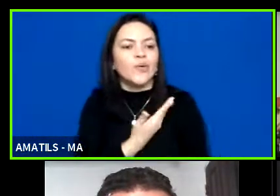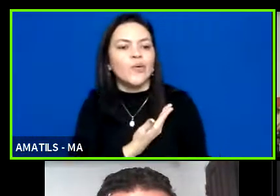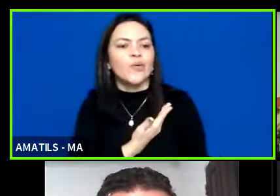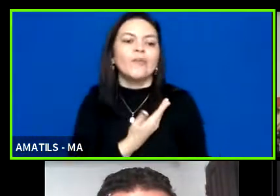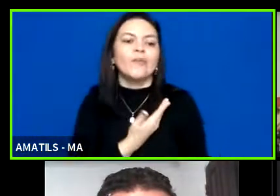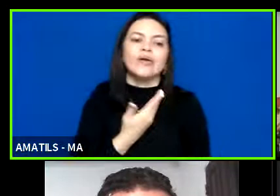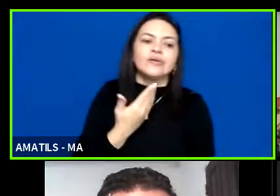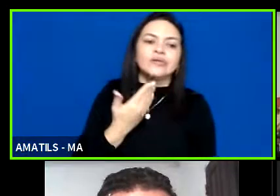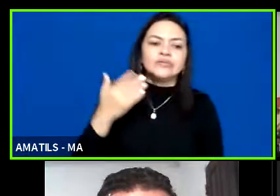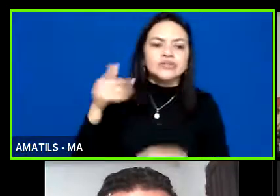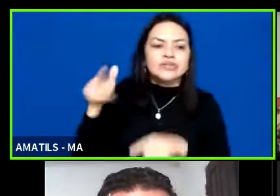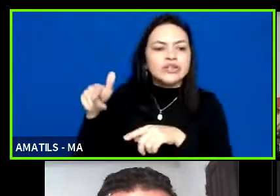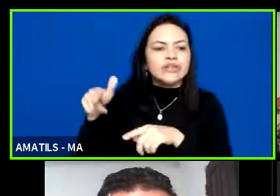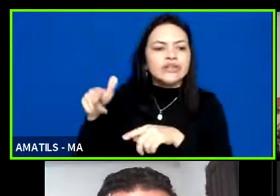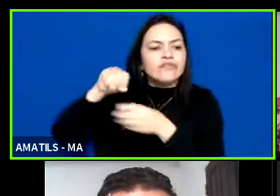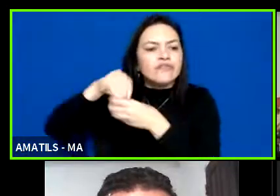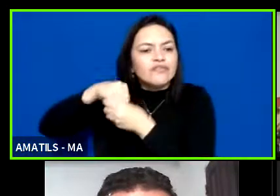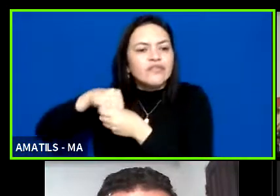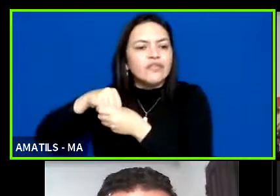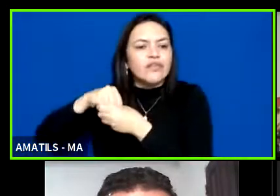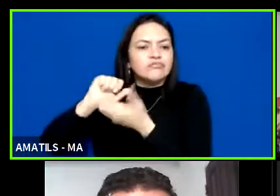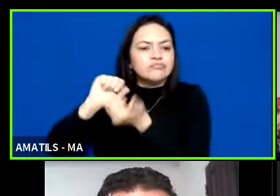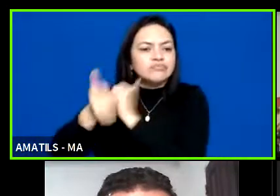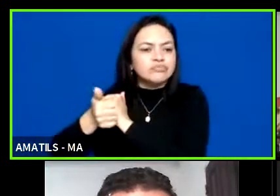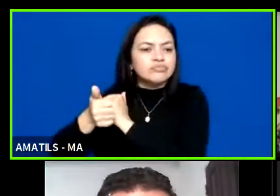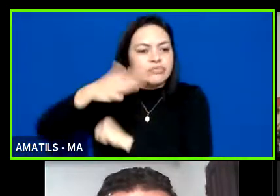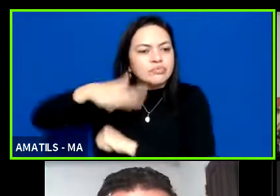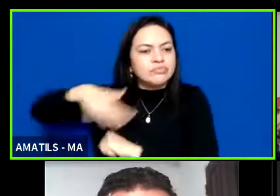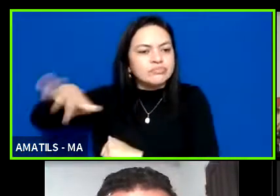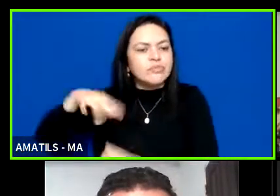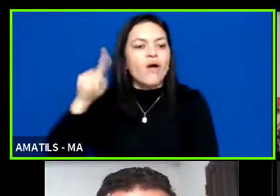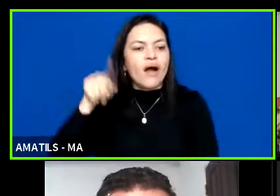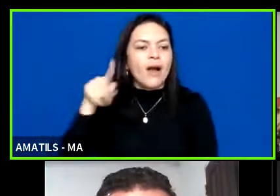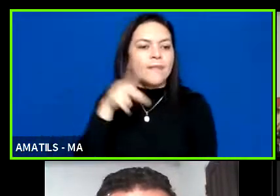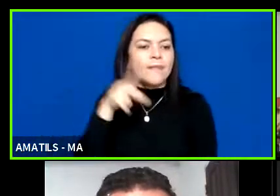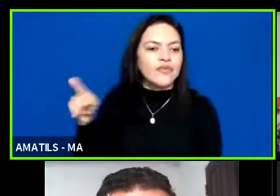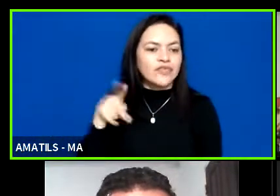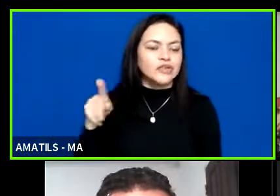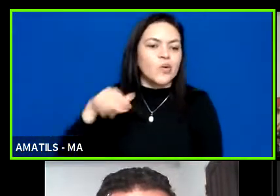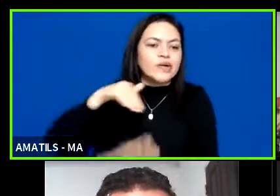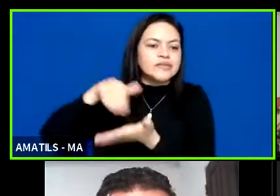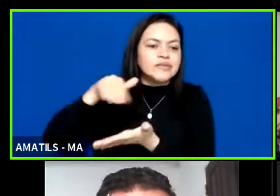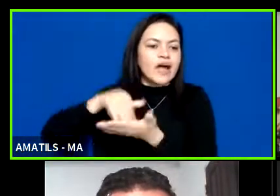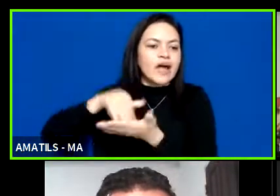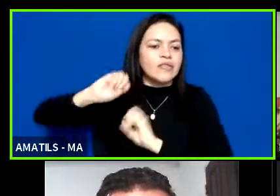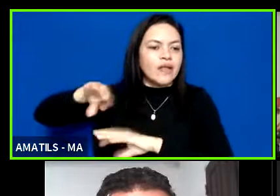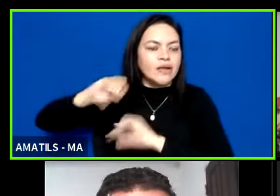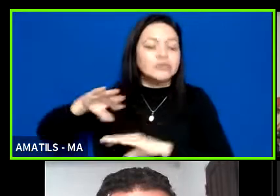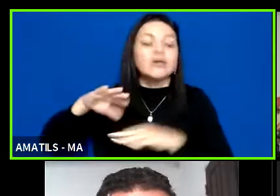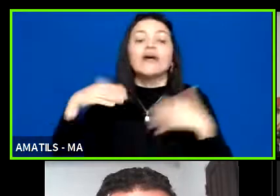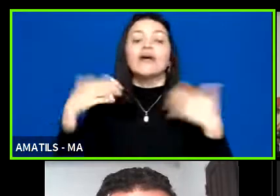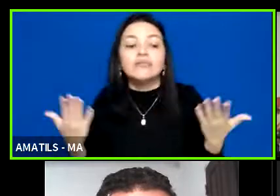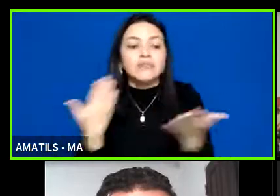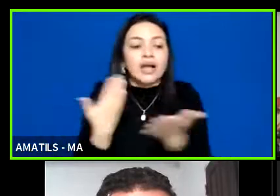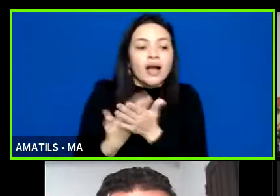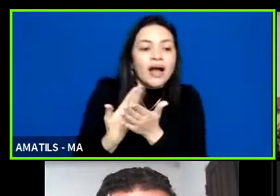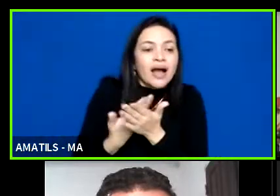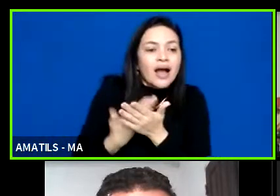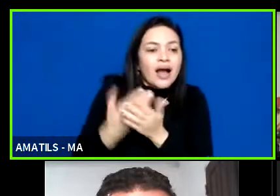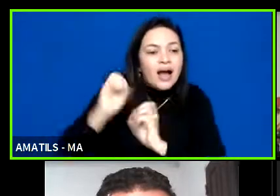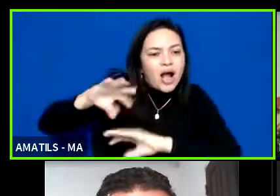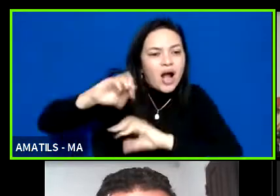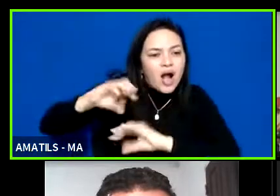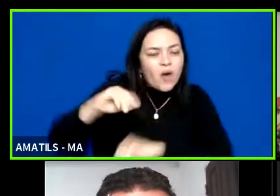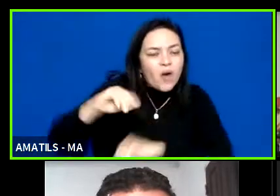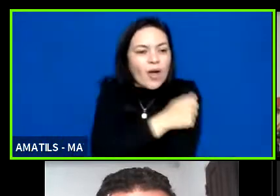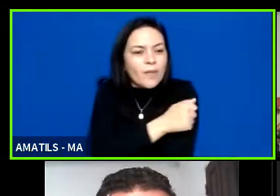são professores oriundos da Secretaria de Estado de Educação, onde eles administravam suas aulas para os